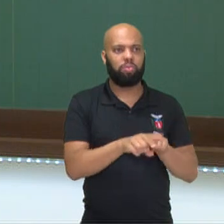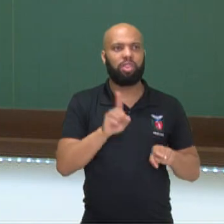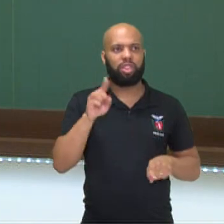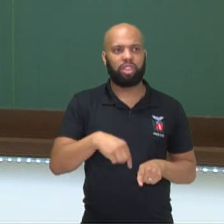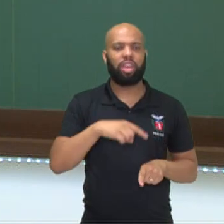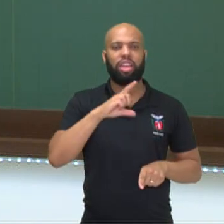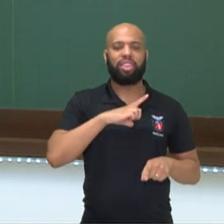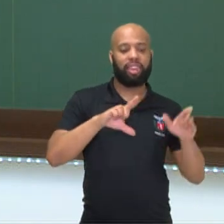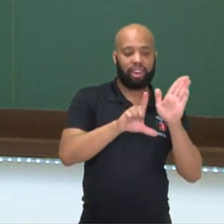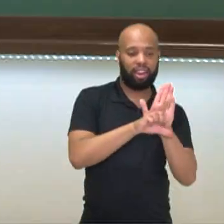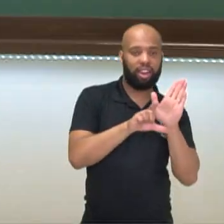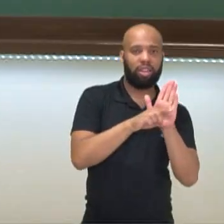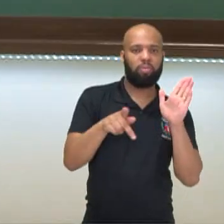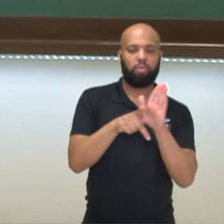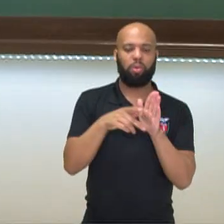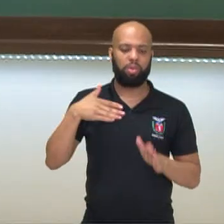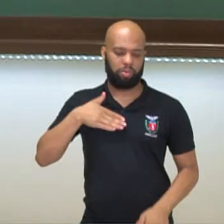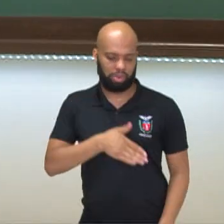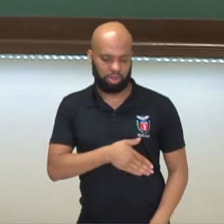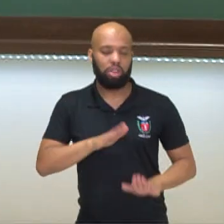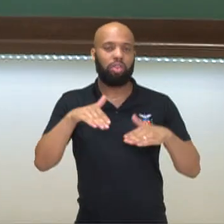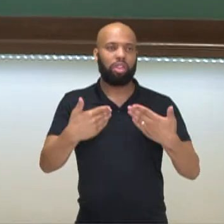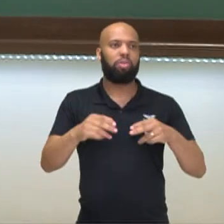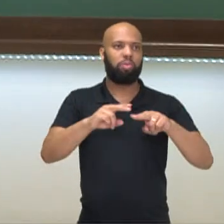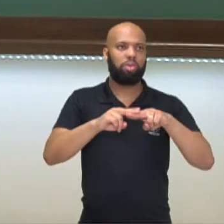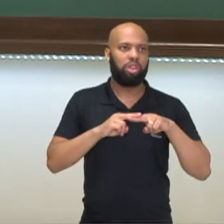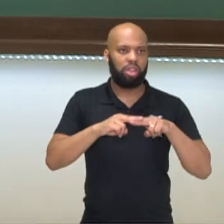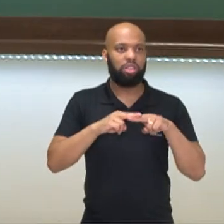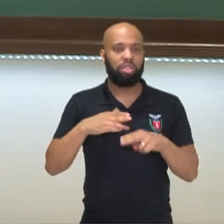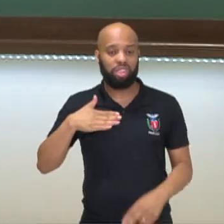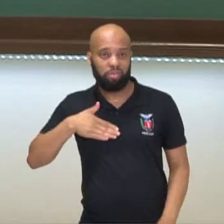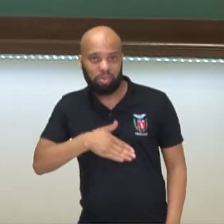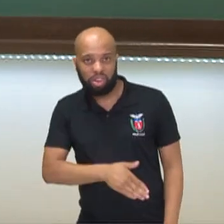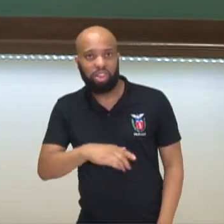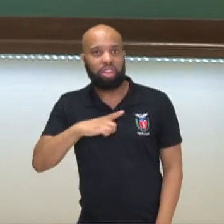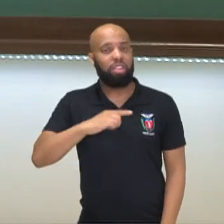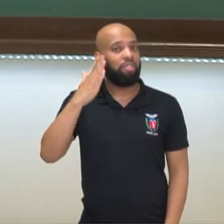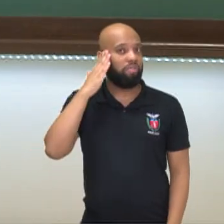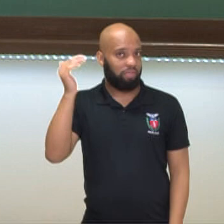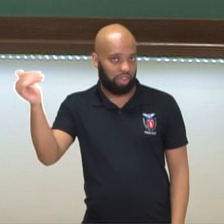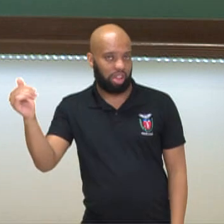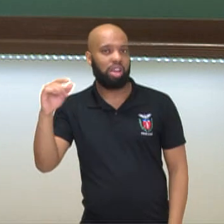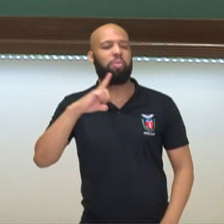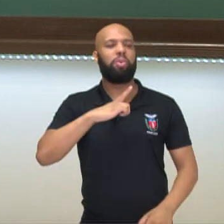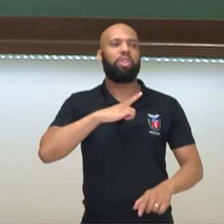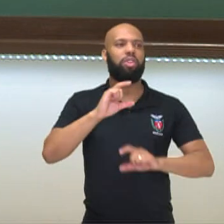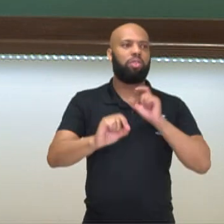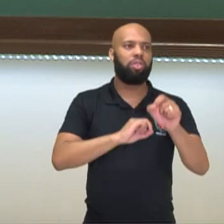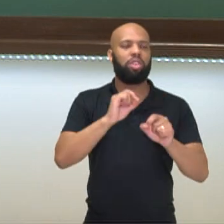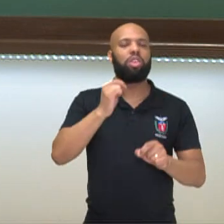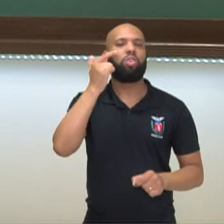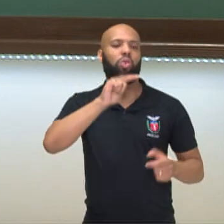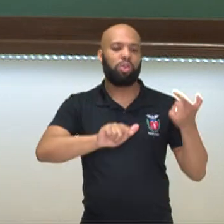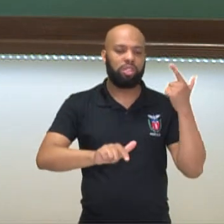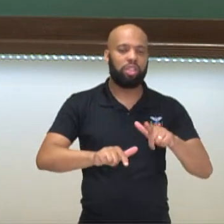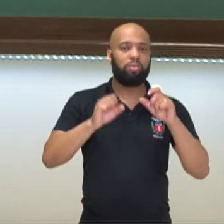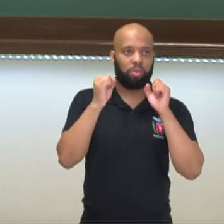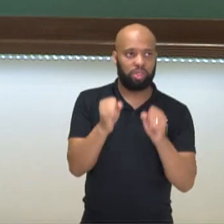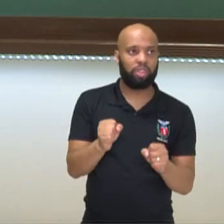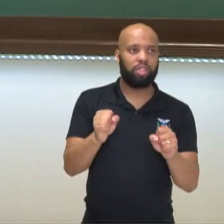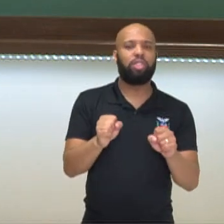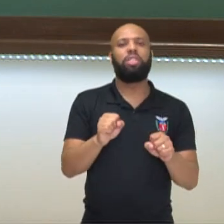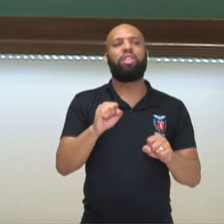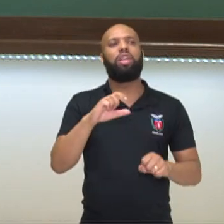napoleônico. Com isso Napoleão vai ganhar um grande destaque maior, fazendo, então alcançando seu poder,